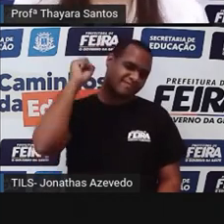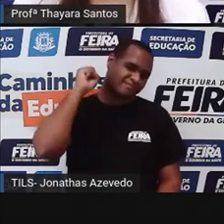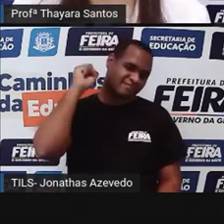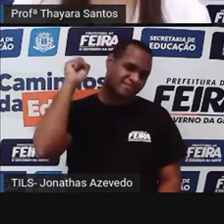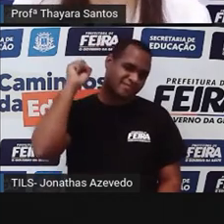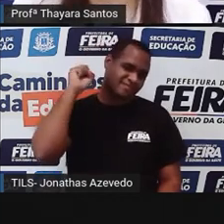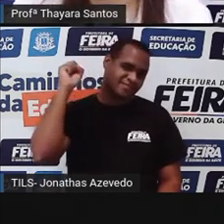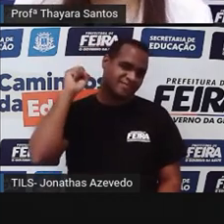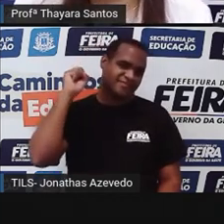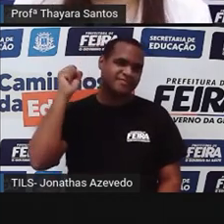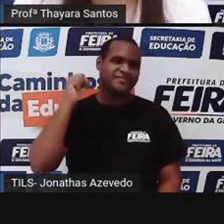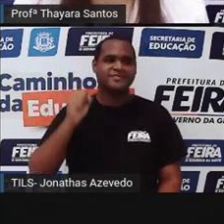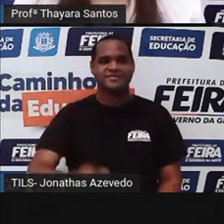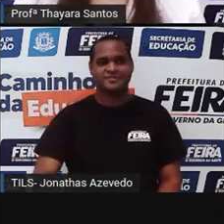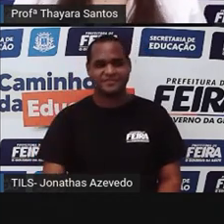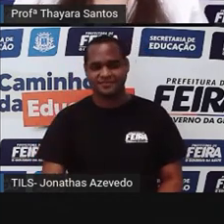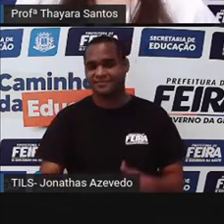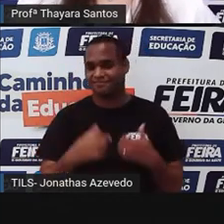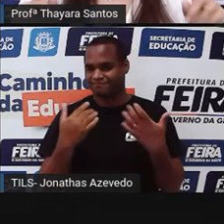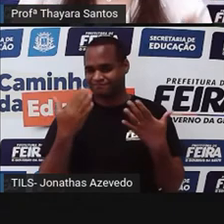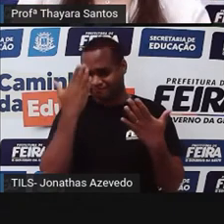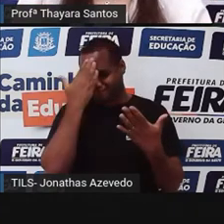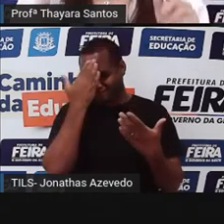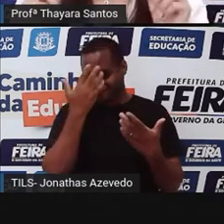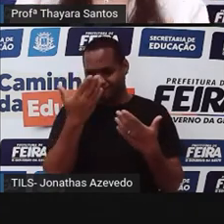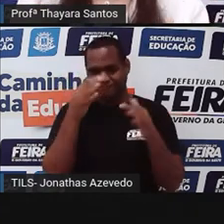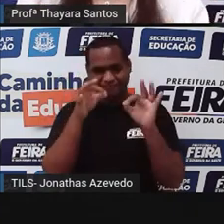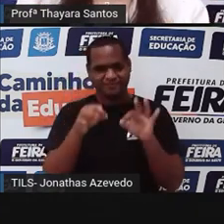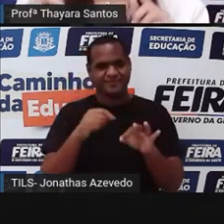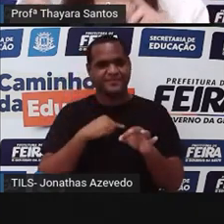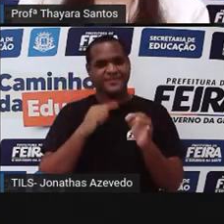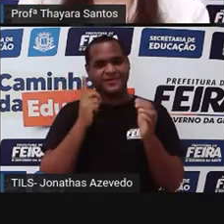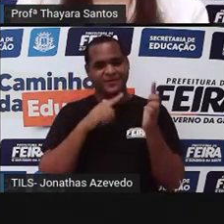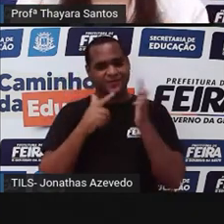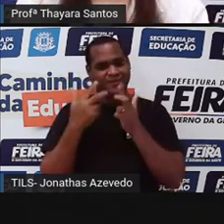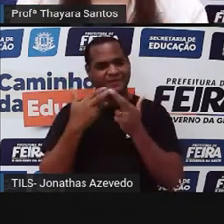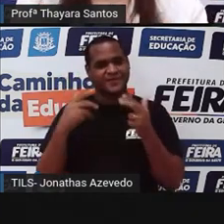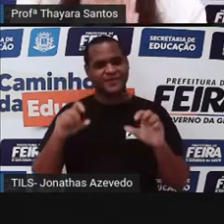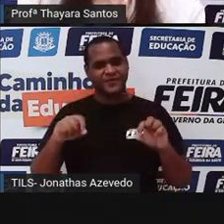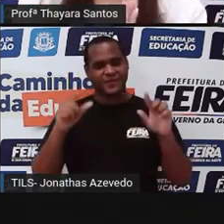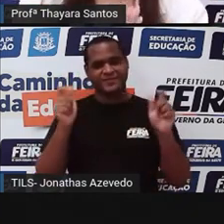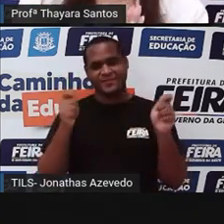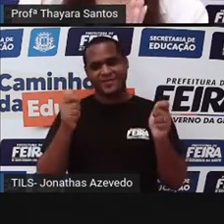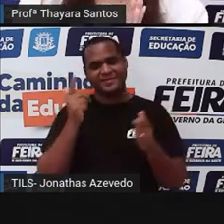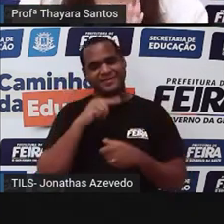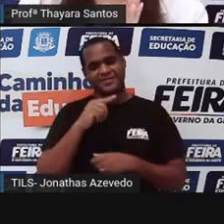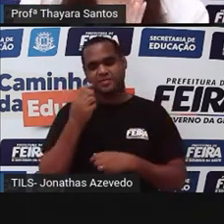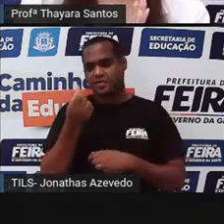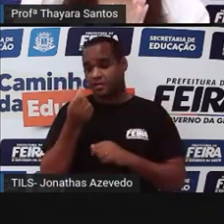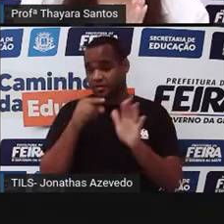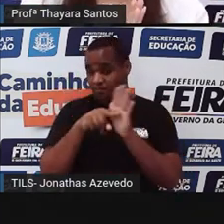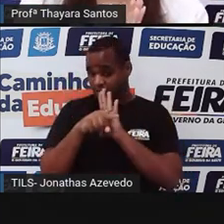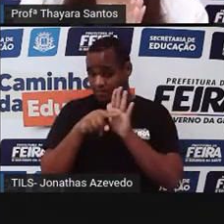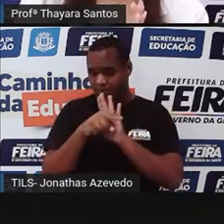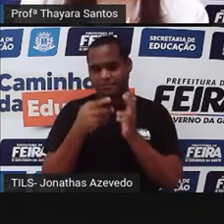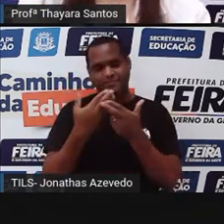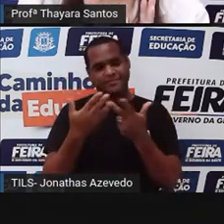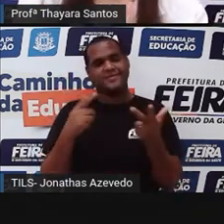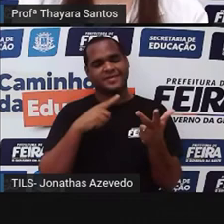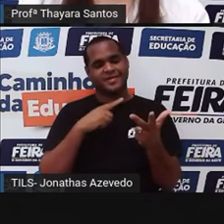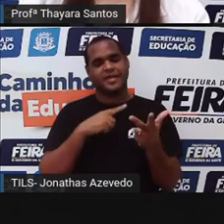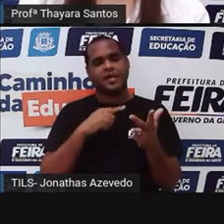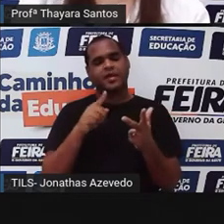Meu bonequinho foi enforcado. Mas eu sei que vocês vão acertar e vão conseguir passar para a próxima fase. Tem seis perguntinhas dessas aí, tá?